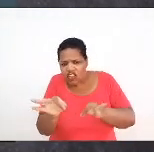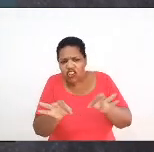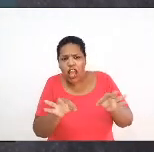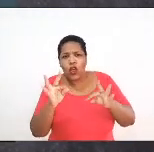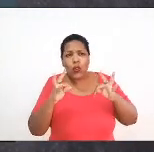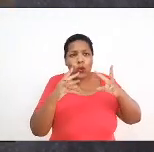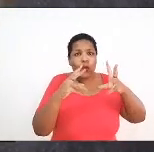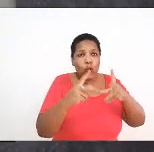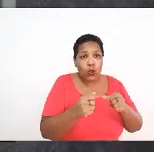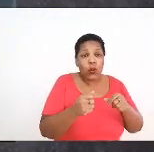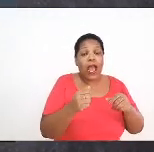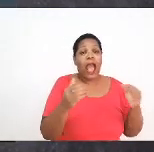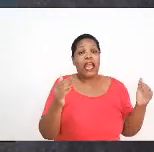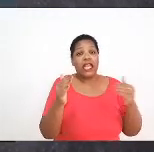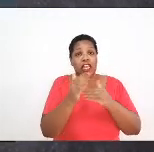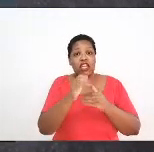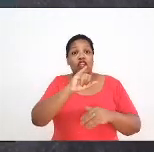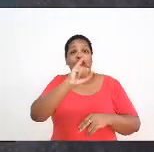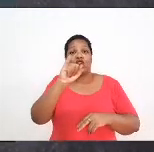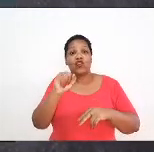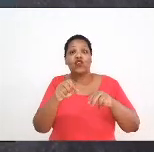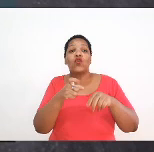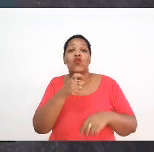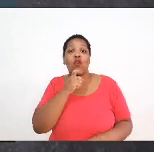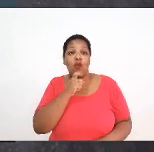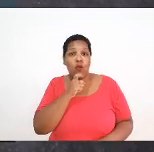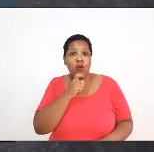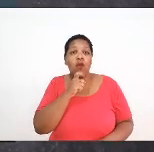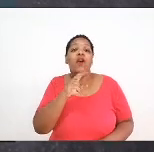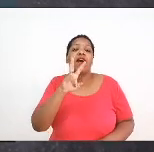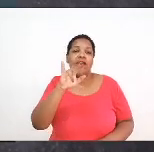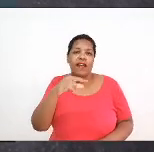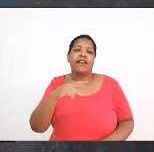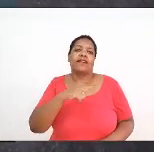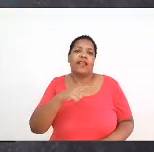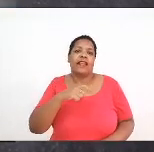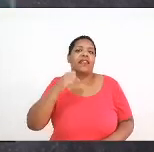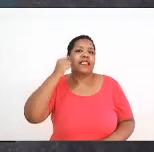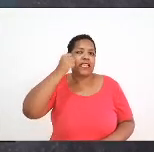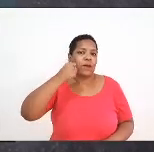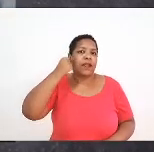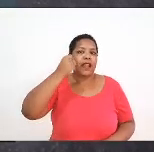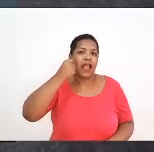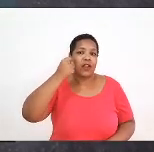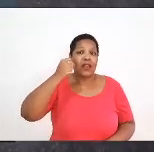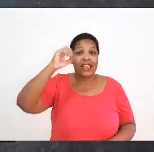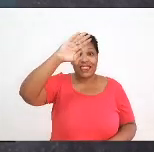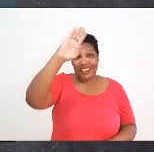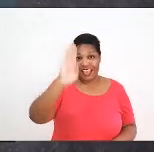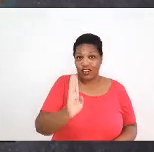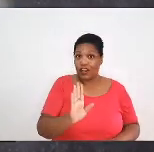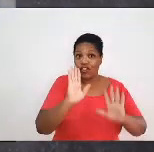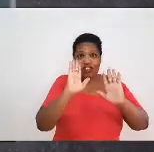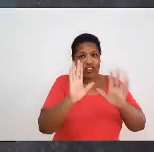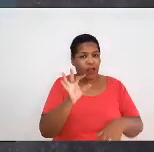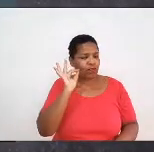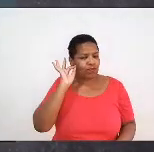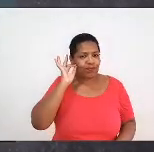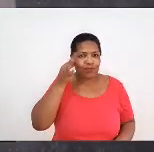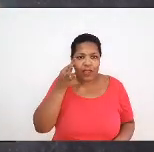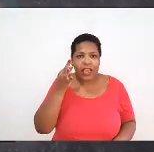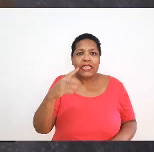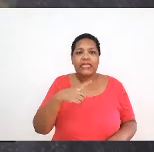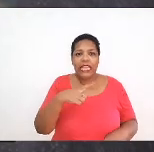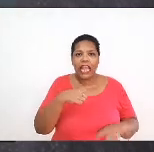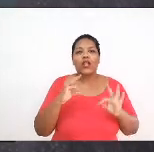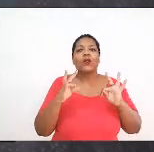julho, nós vamos estar fazendo o seminário nacional já com a sistematização de tudo isso que